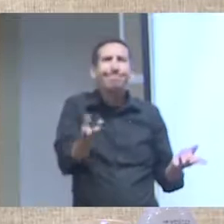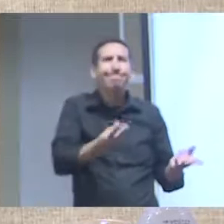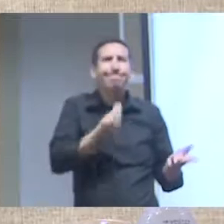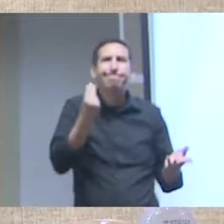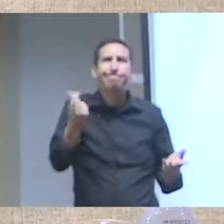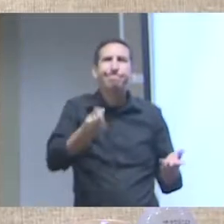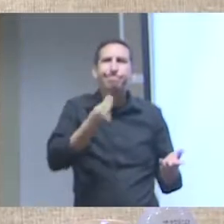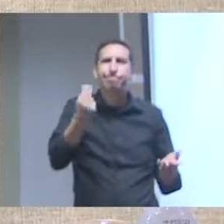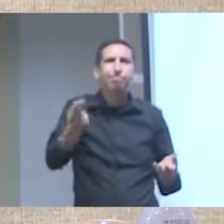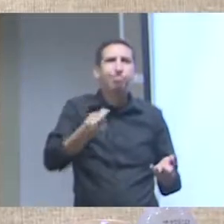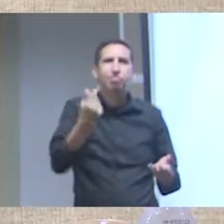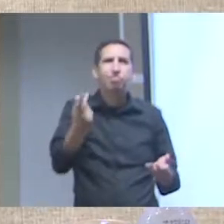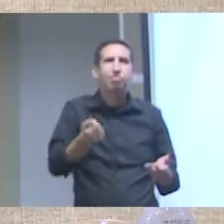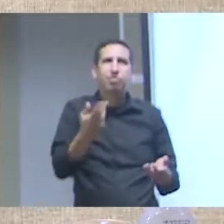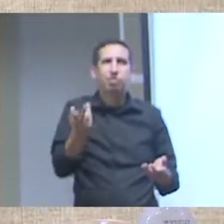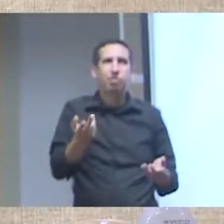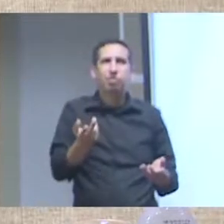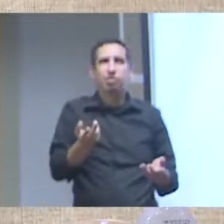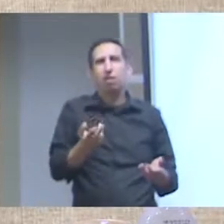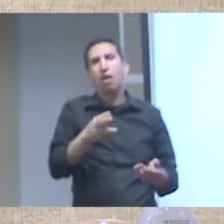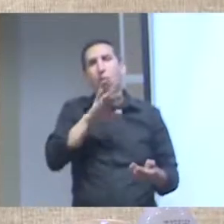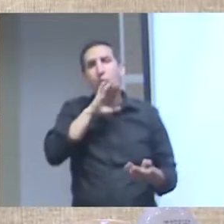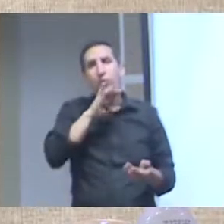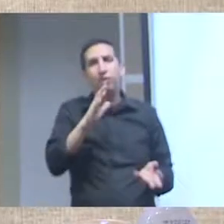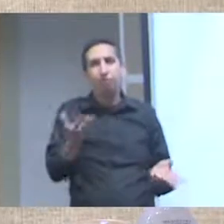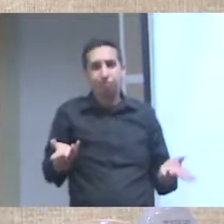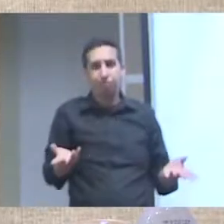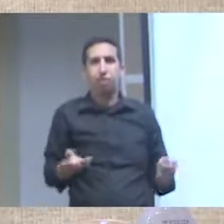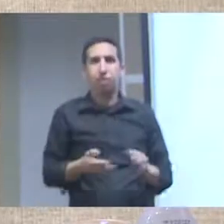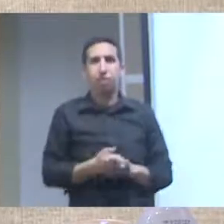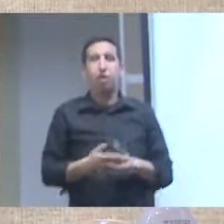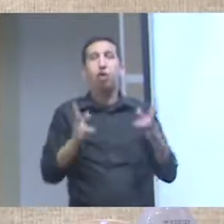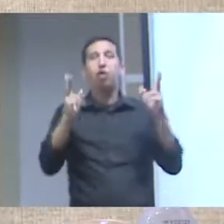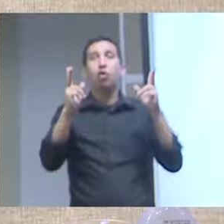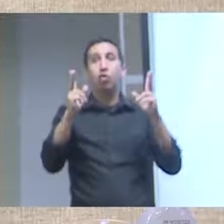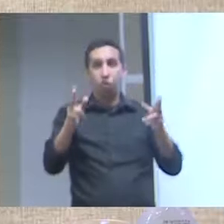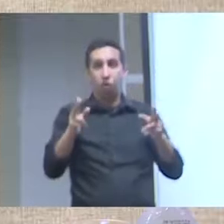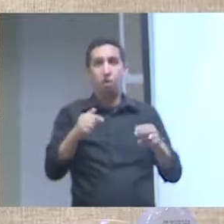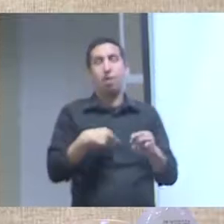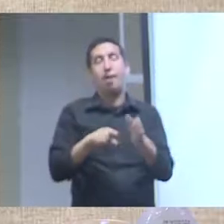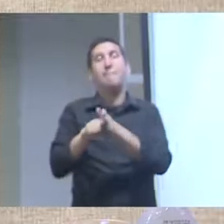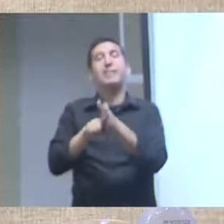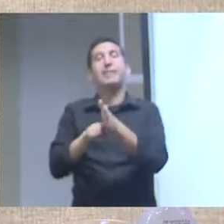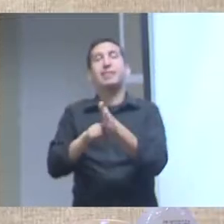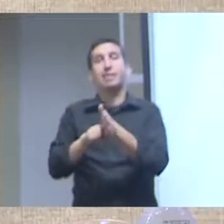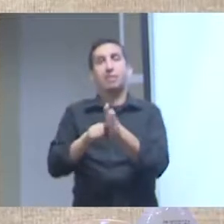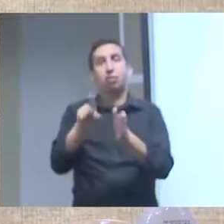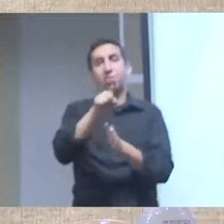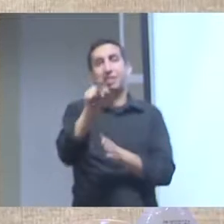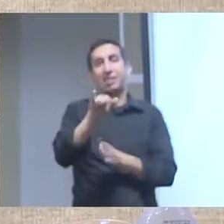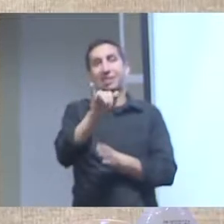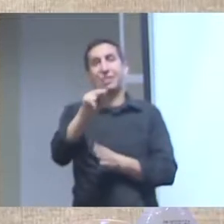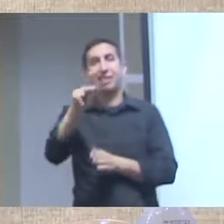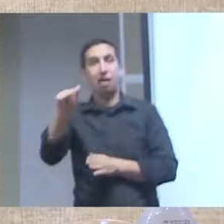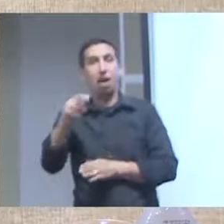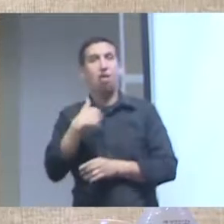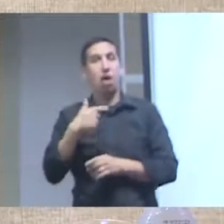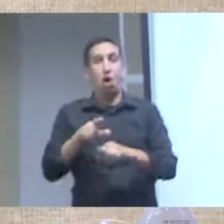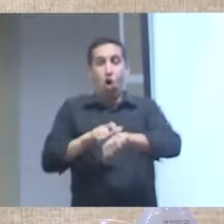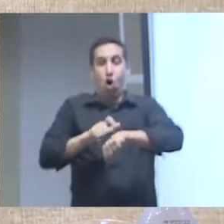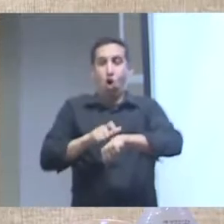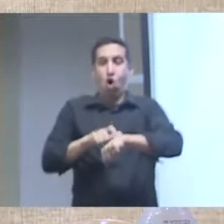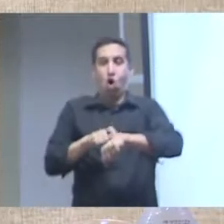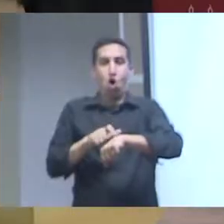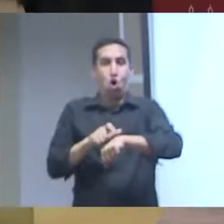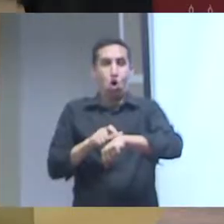está na verdade facilitando para ninguém nem como o caso do Zika da pesquisa dela que mostra que